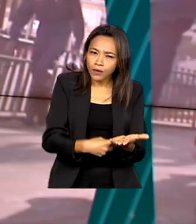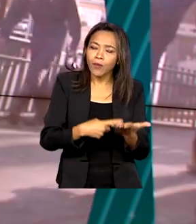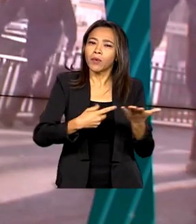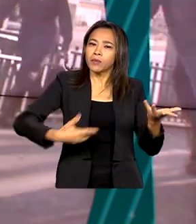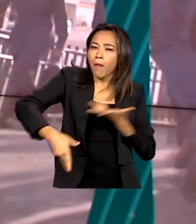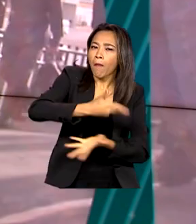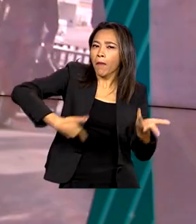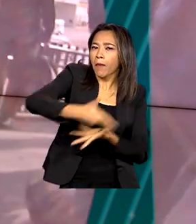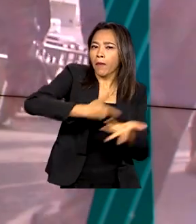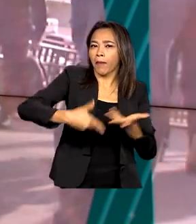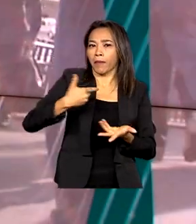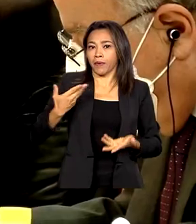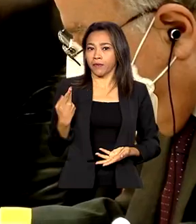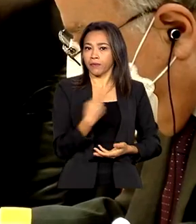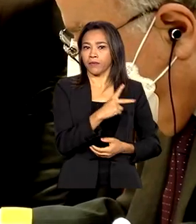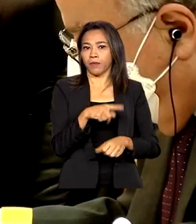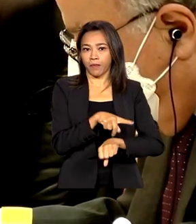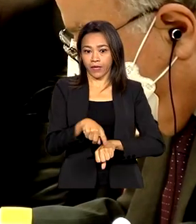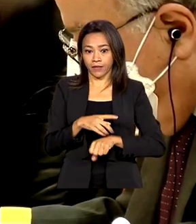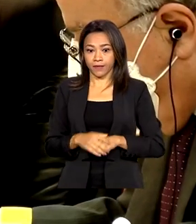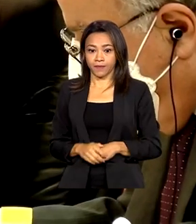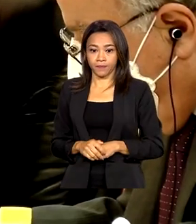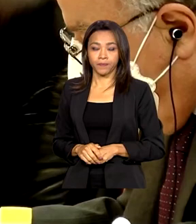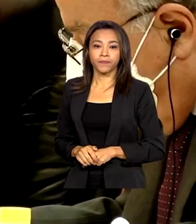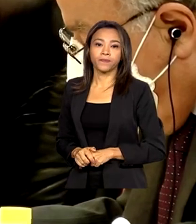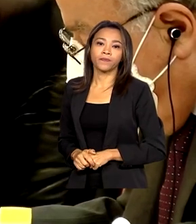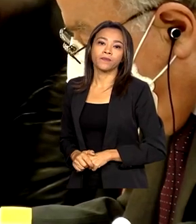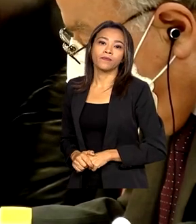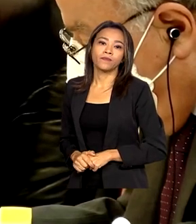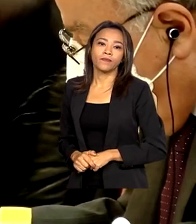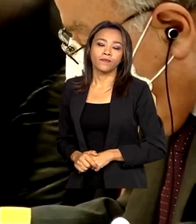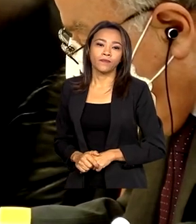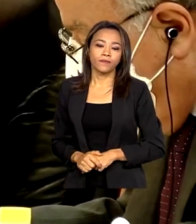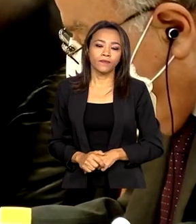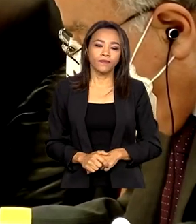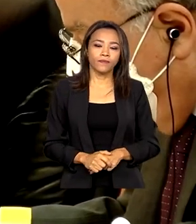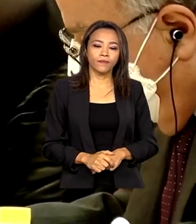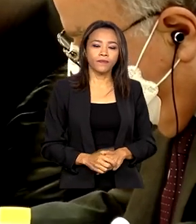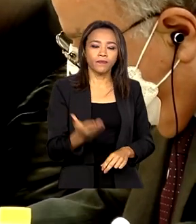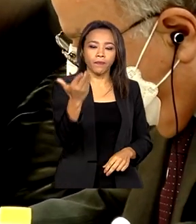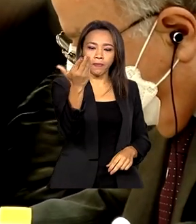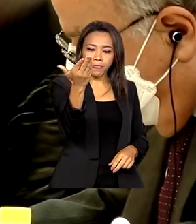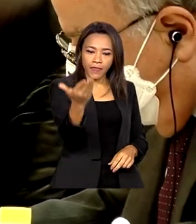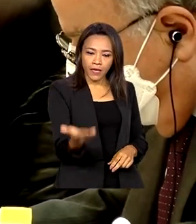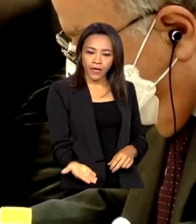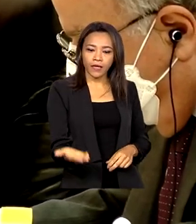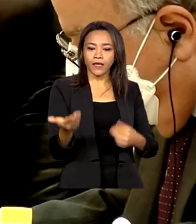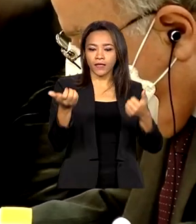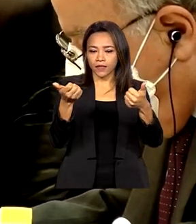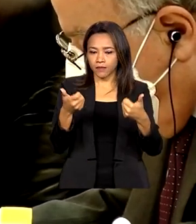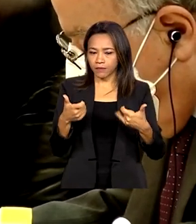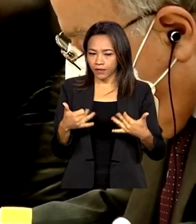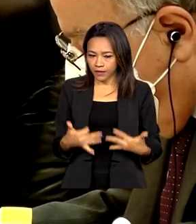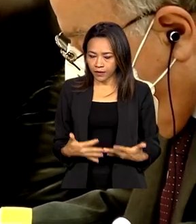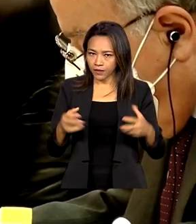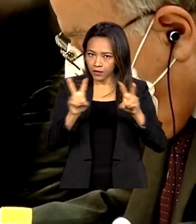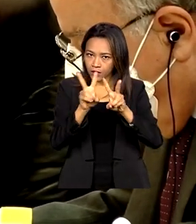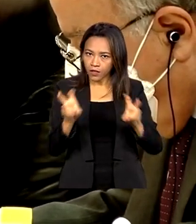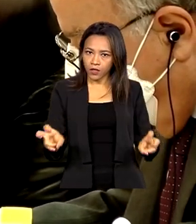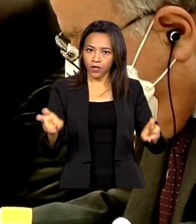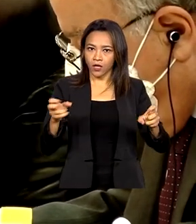asiático. Também hoje... A China transceda a questão comercial,